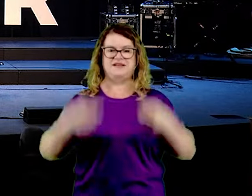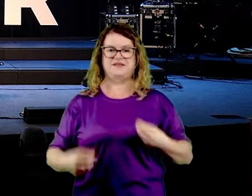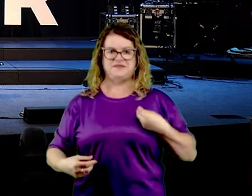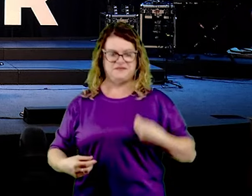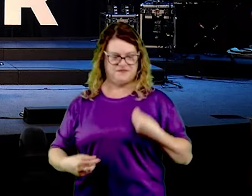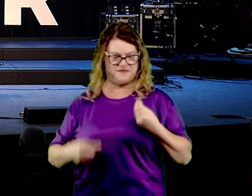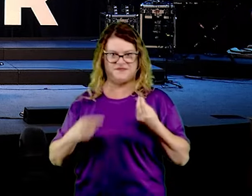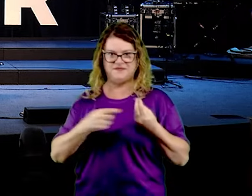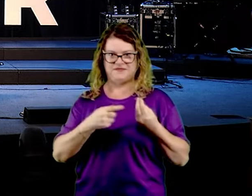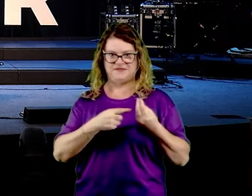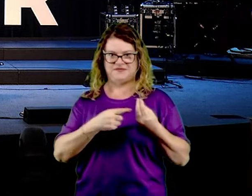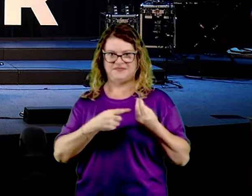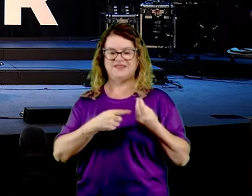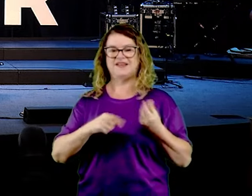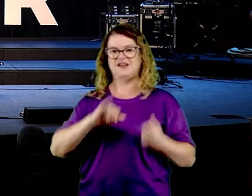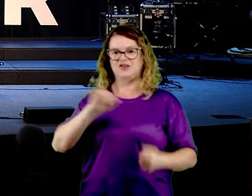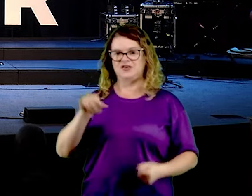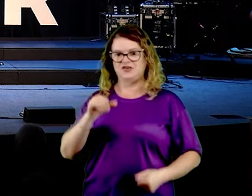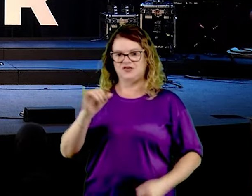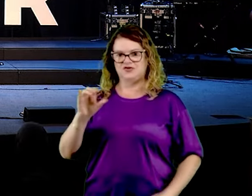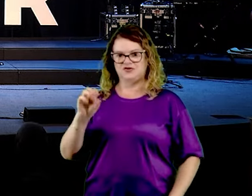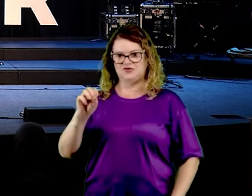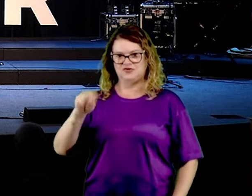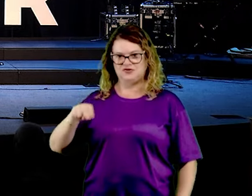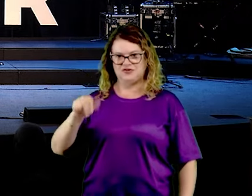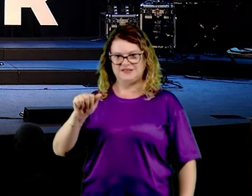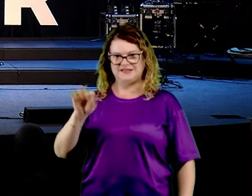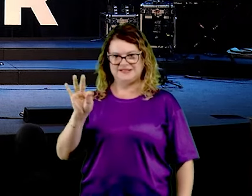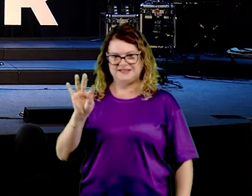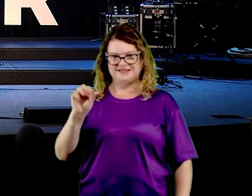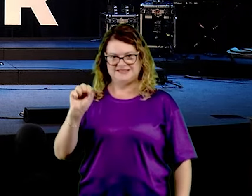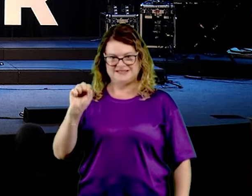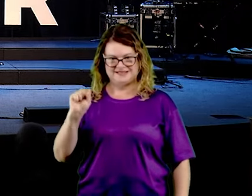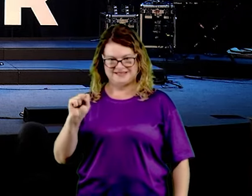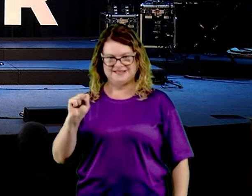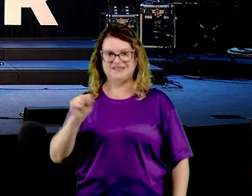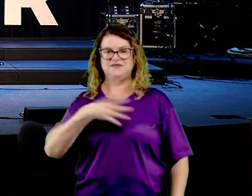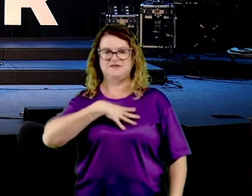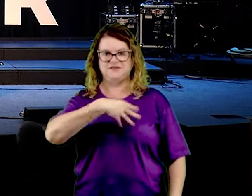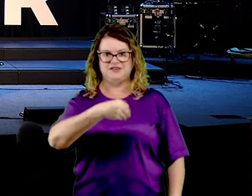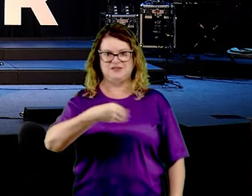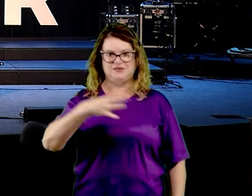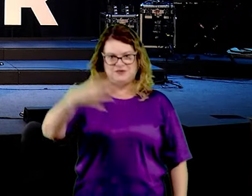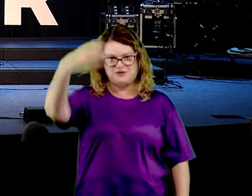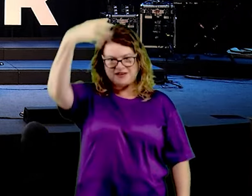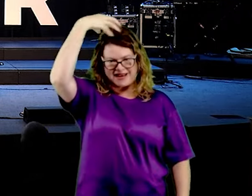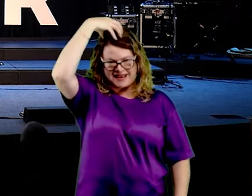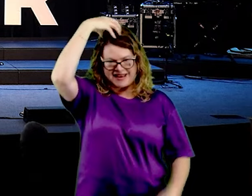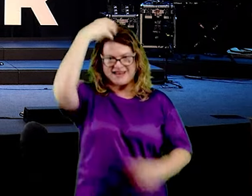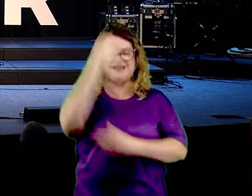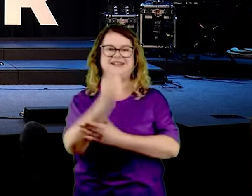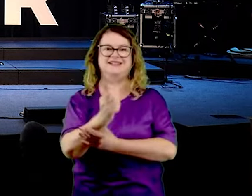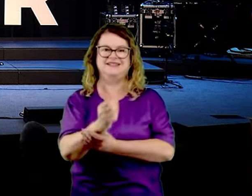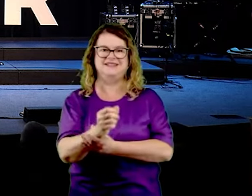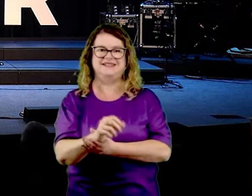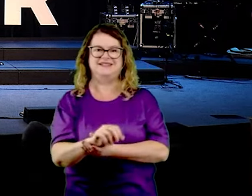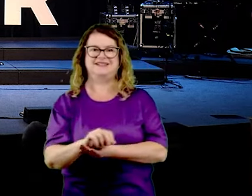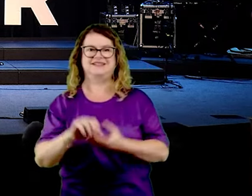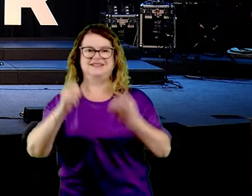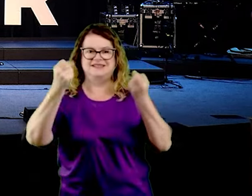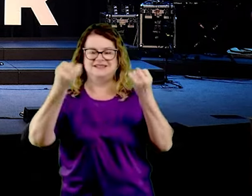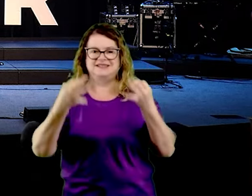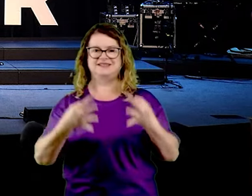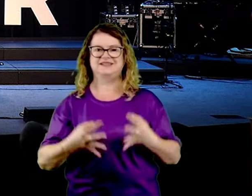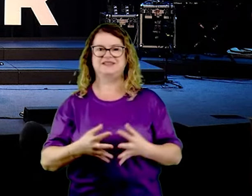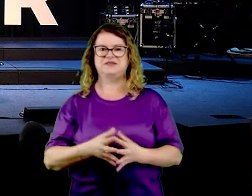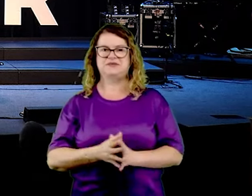Jonatas, ele é filho de um rei, e diz assim, Estas, pois, são as nações que